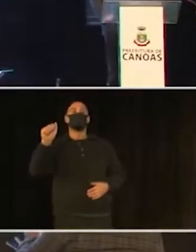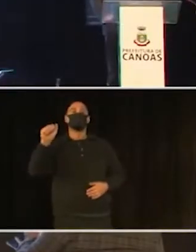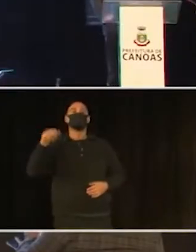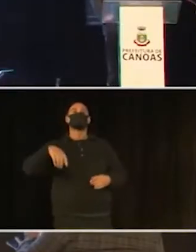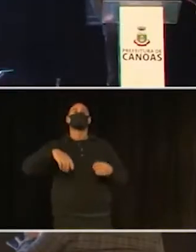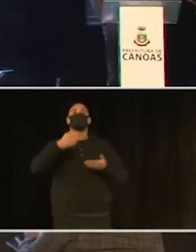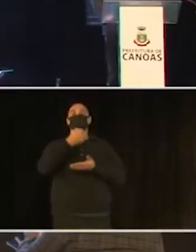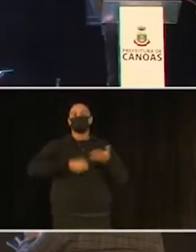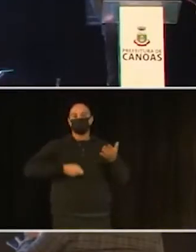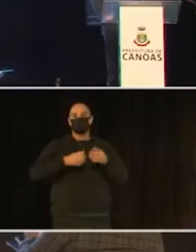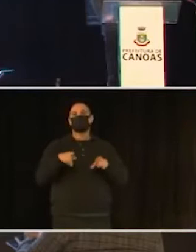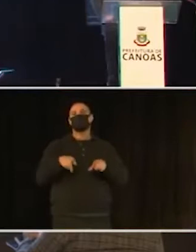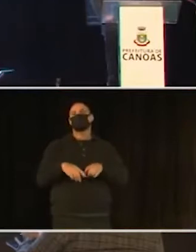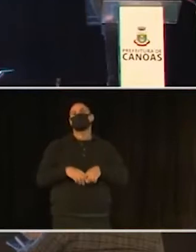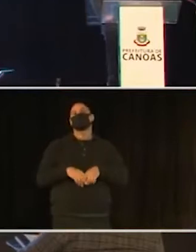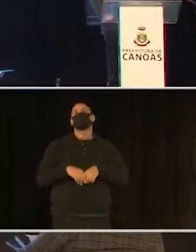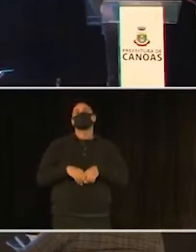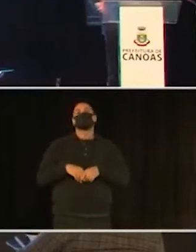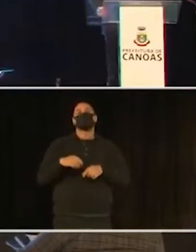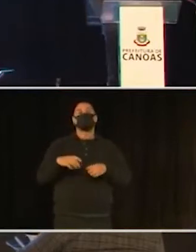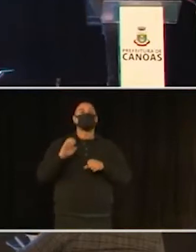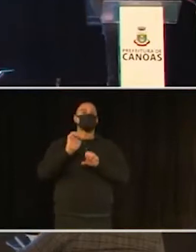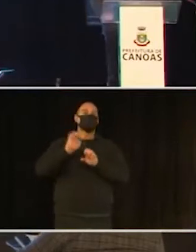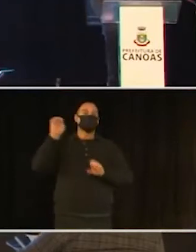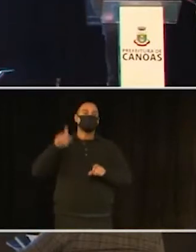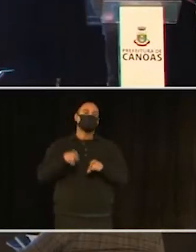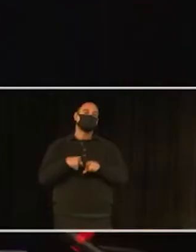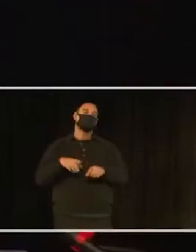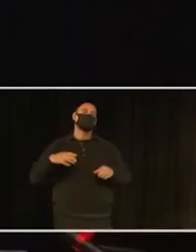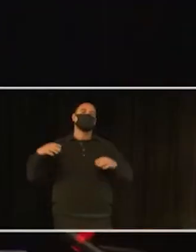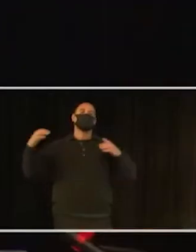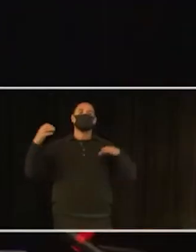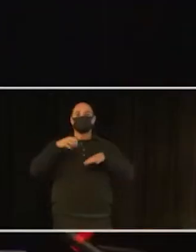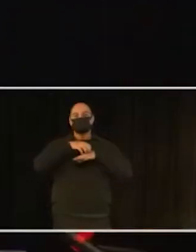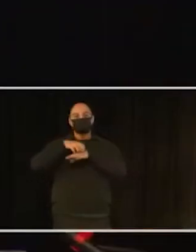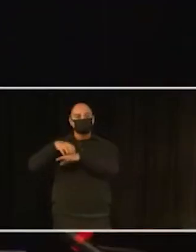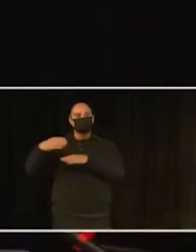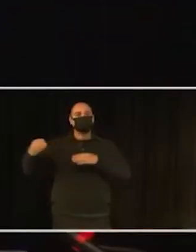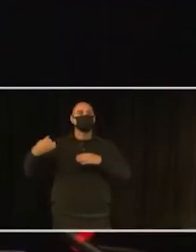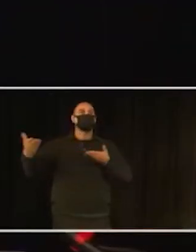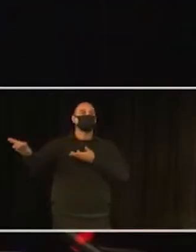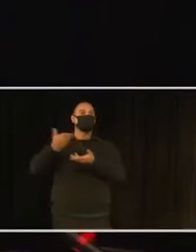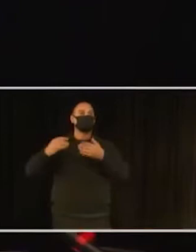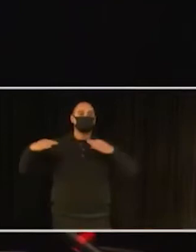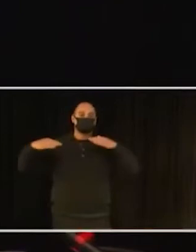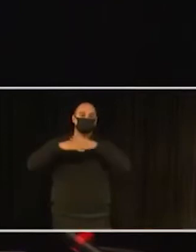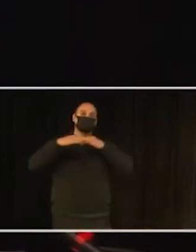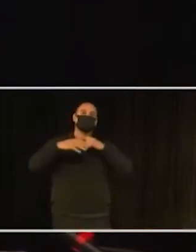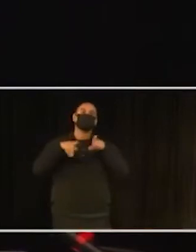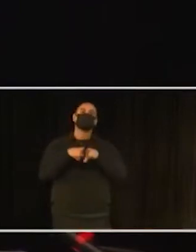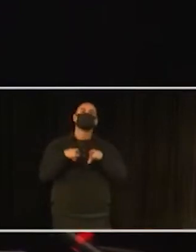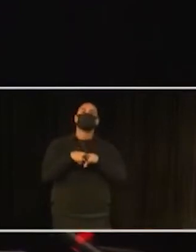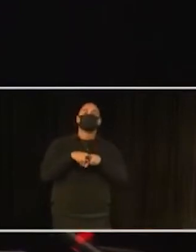engenheira de tráfego na Prefeitura de Canoas, atua na pesquisa de mobilidade sustentável, engenheira civil, mestre e